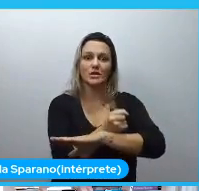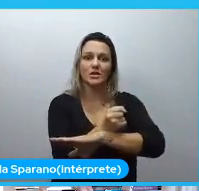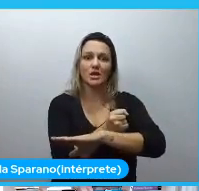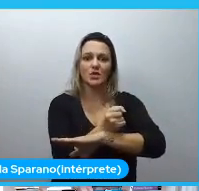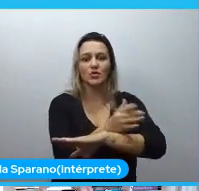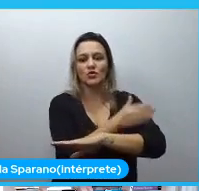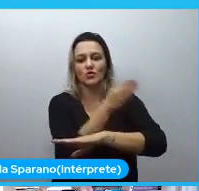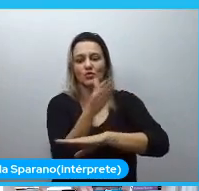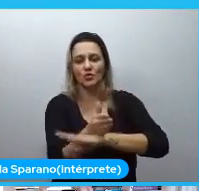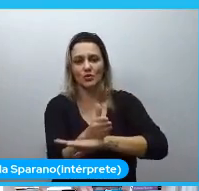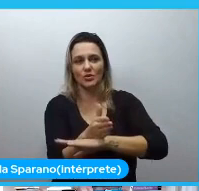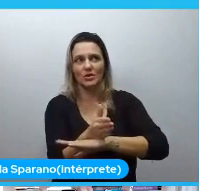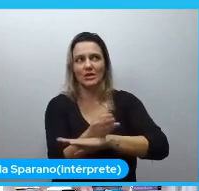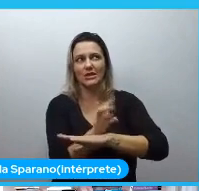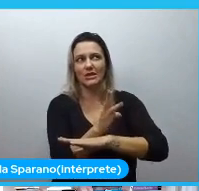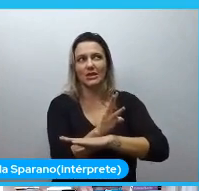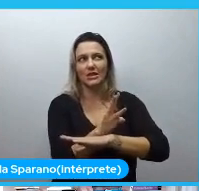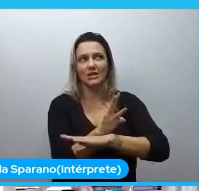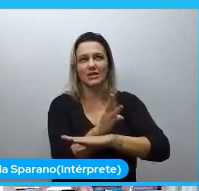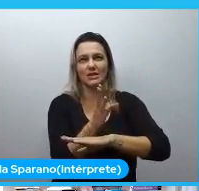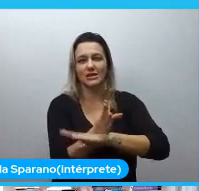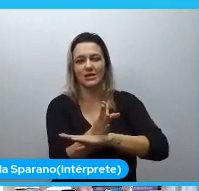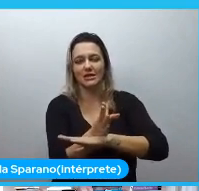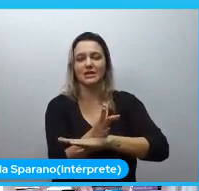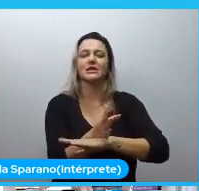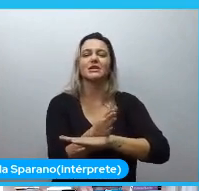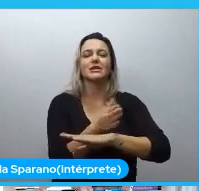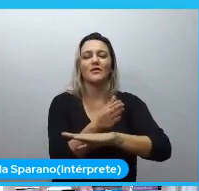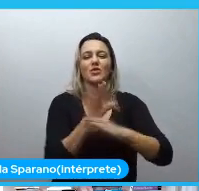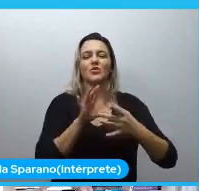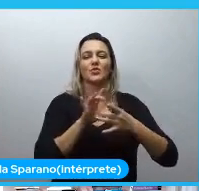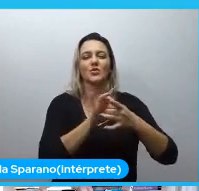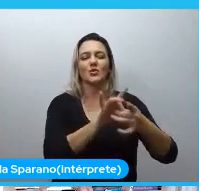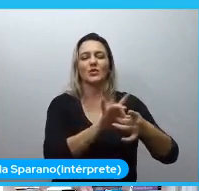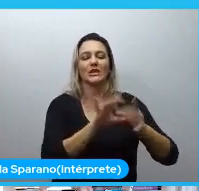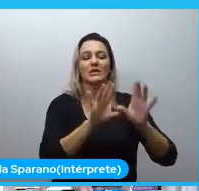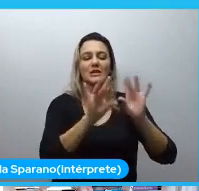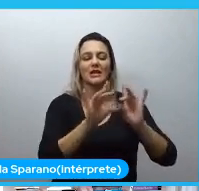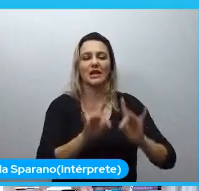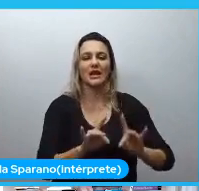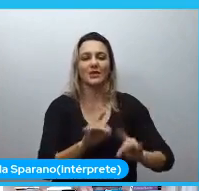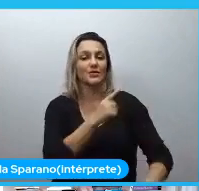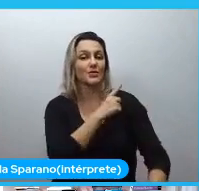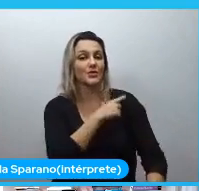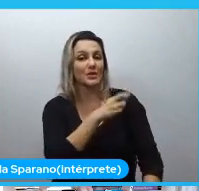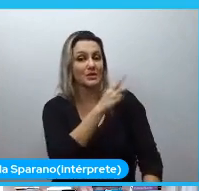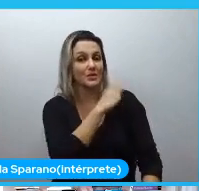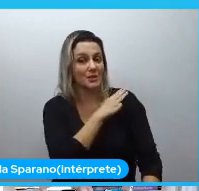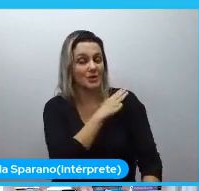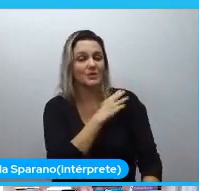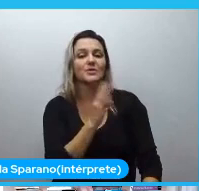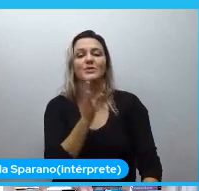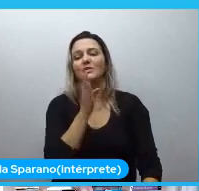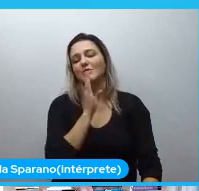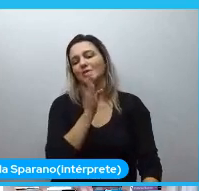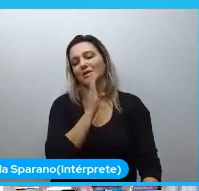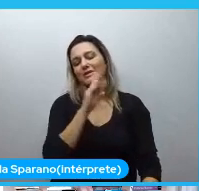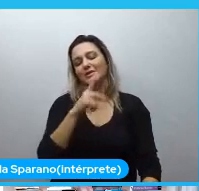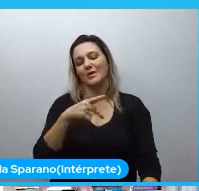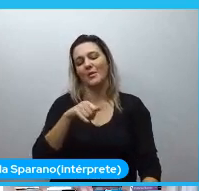Em dois, três anos depois. E foi no contexto ali do técnico do ensino médio que eu conheci o Pileids.